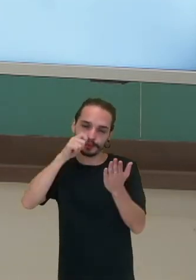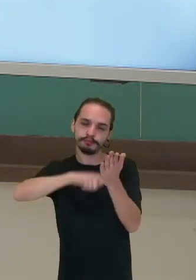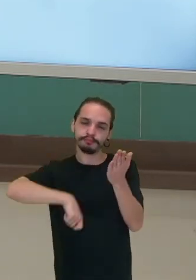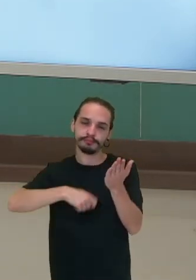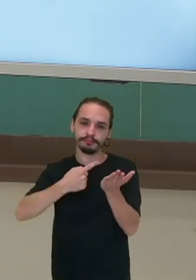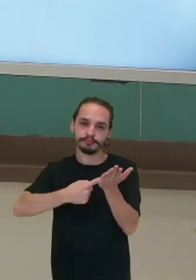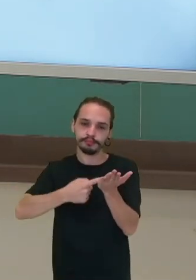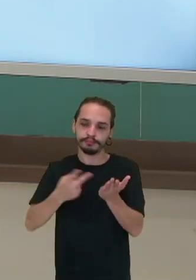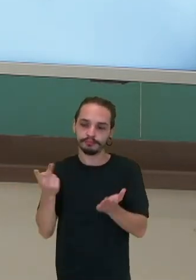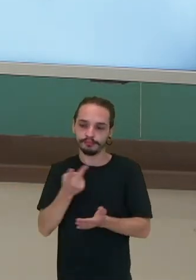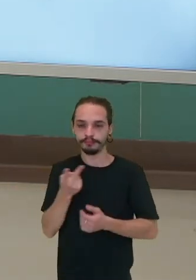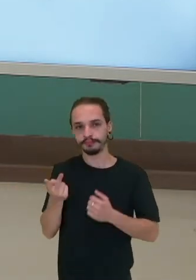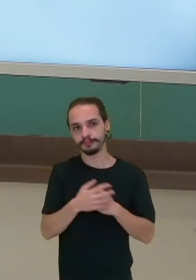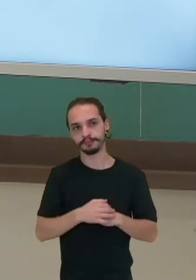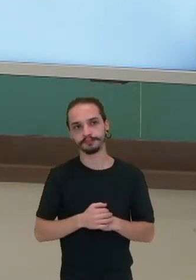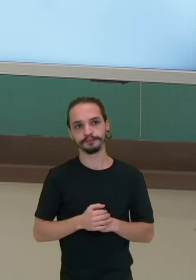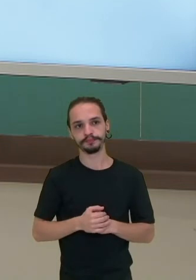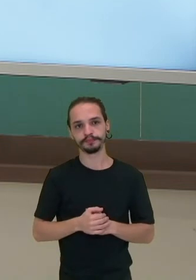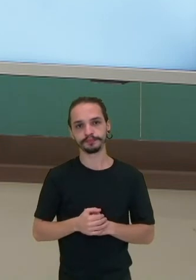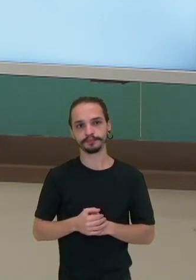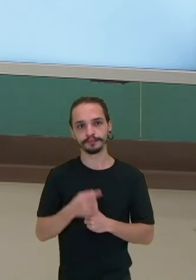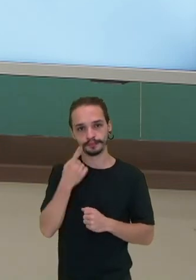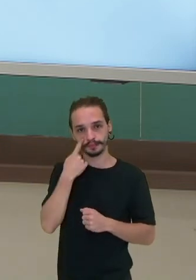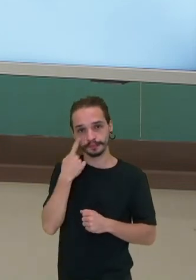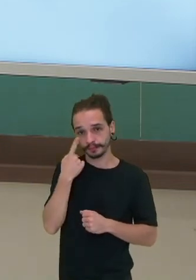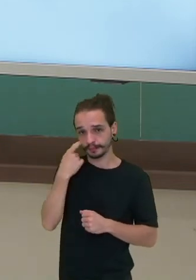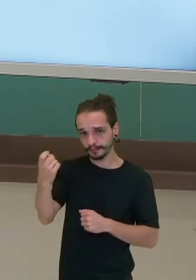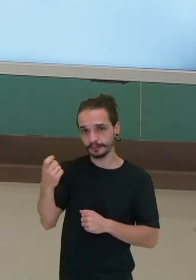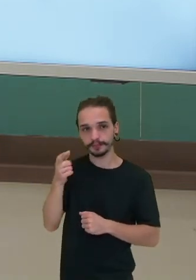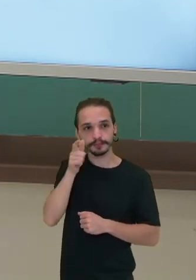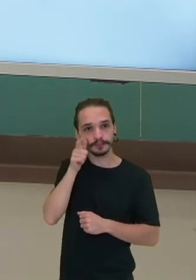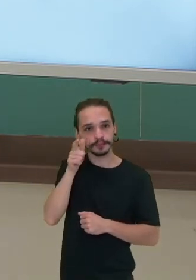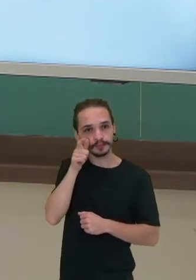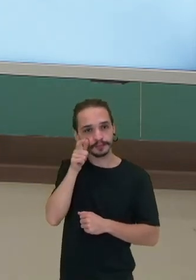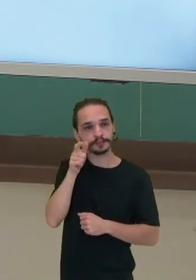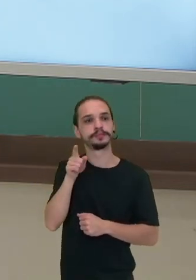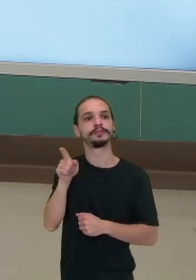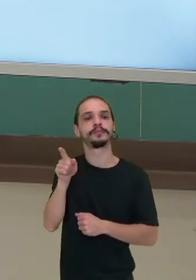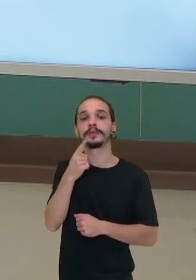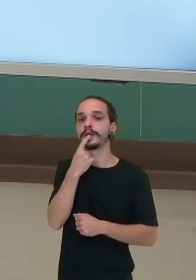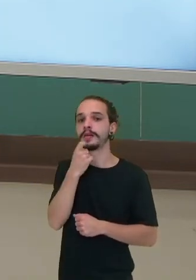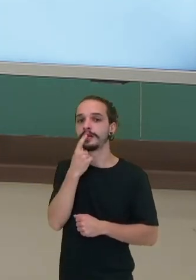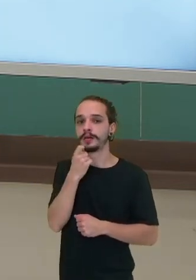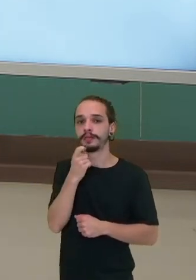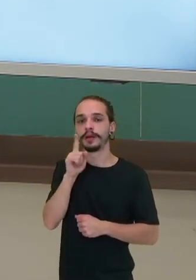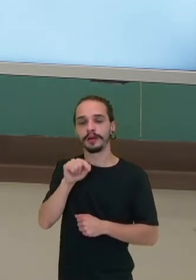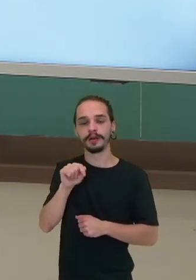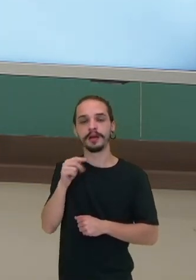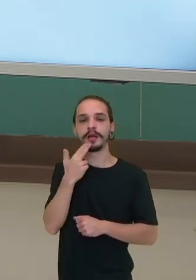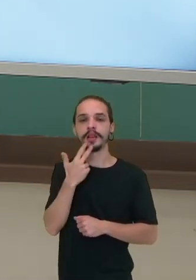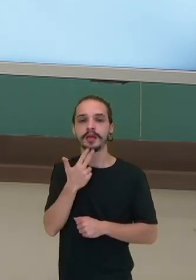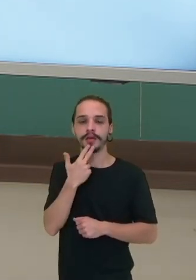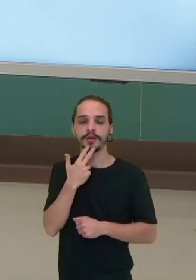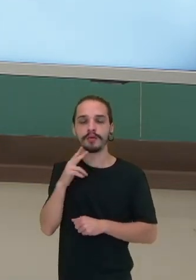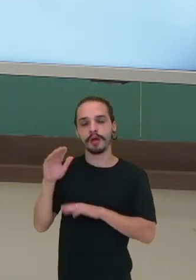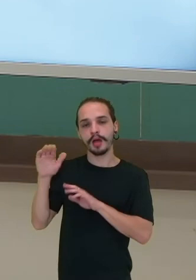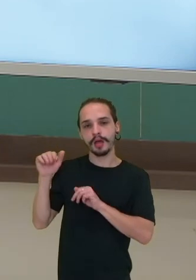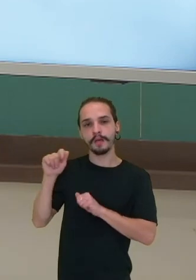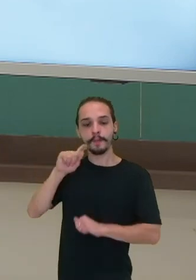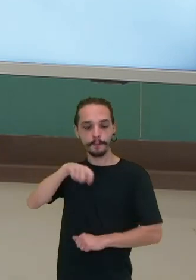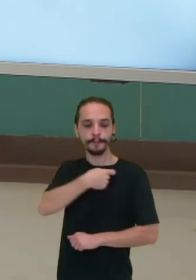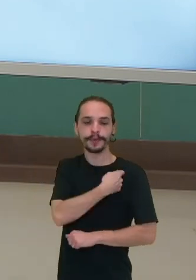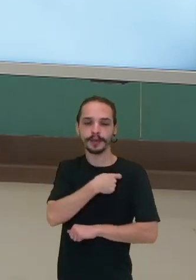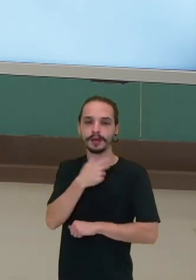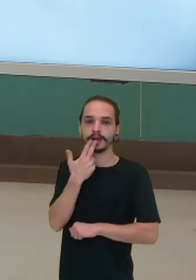Então, aqui, ó, e aqui é interessante observar que, em vermelho, nós vamos ter ali a língua espanhola. Por quê? Porque,